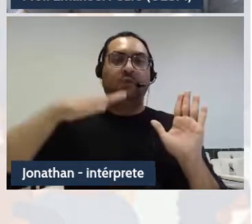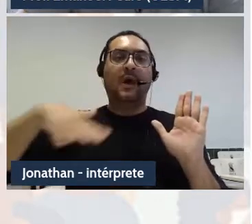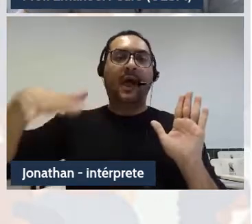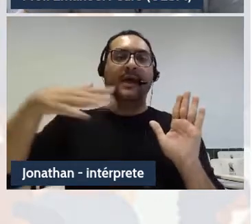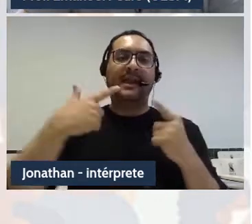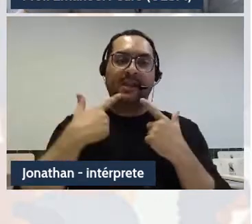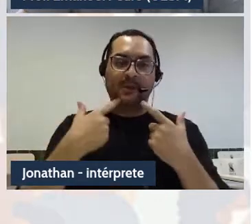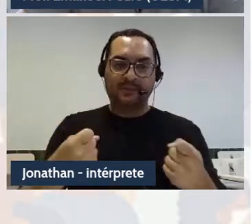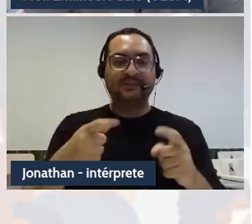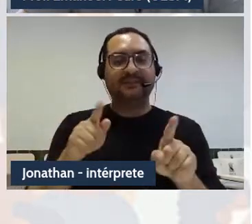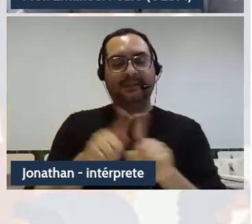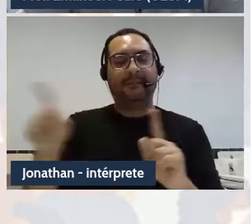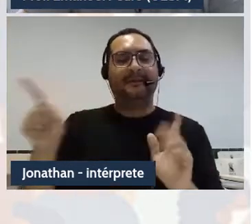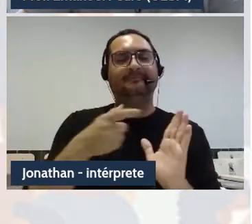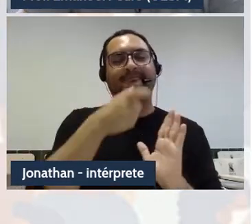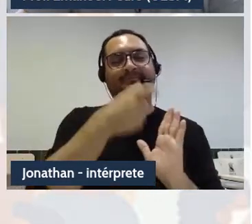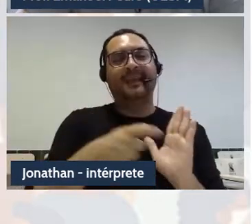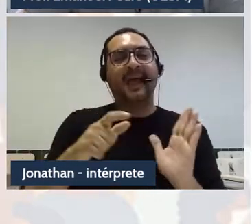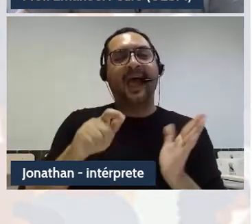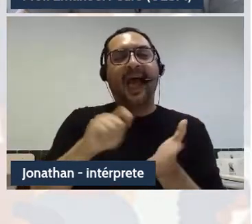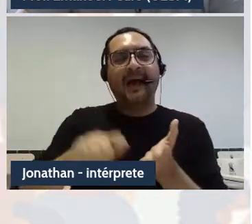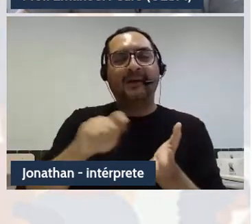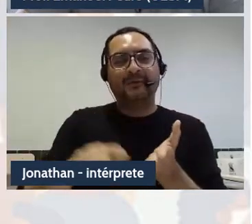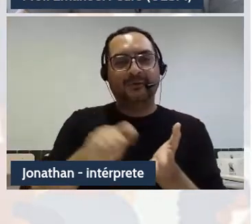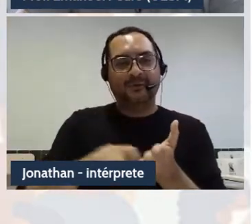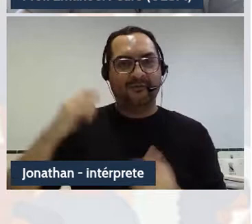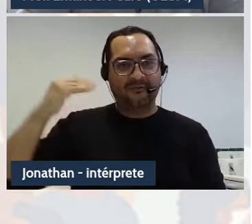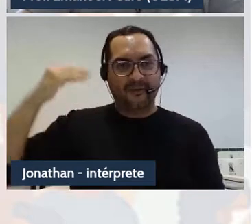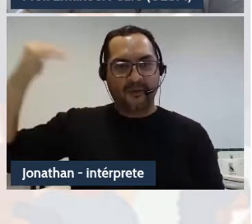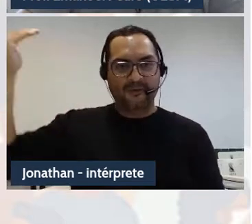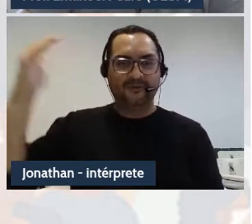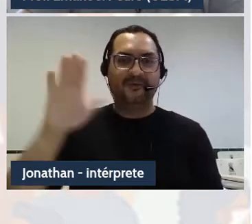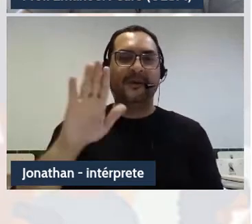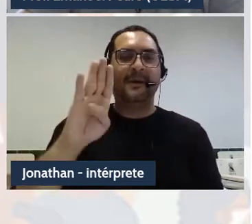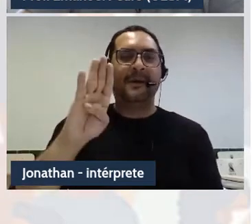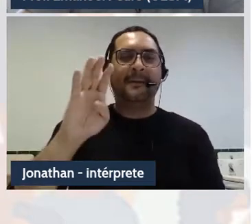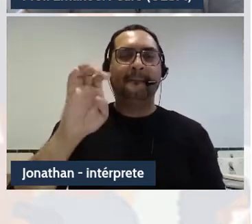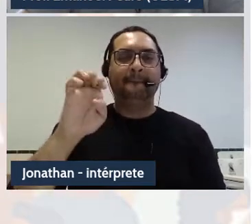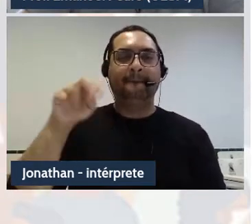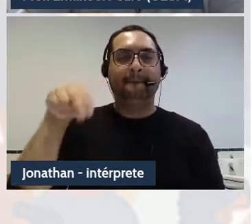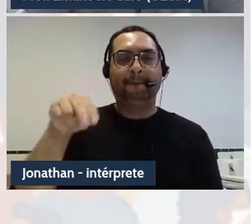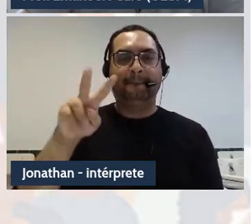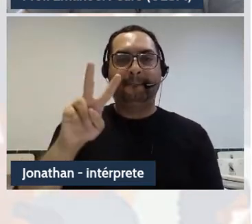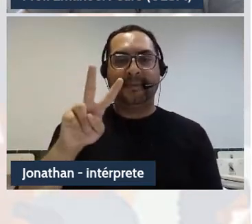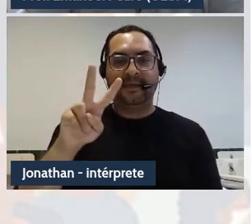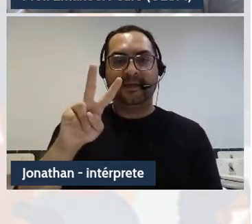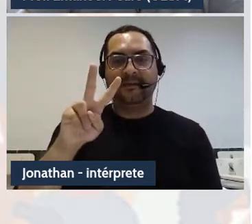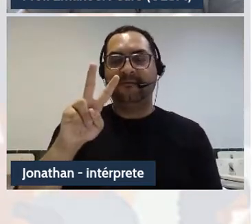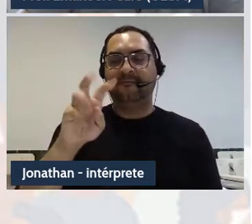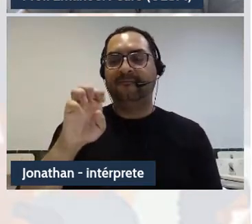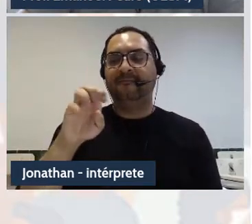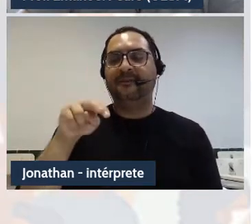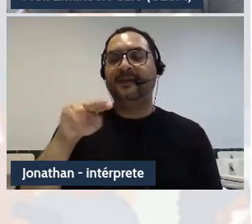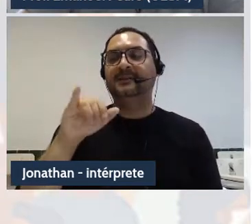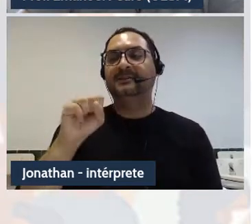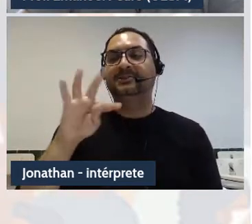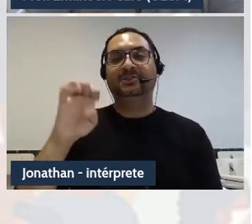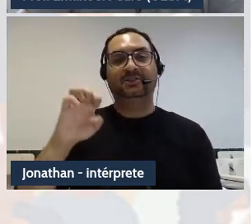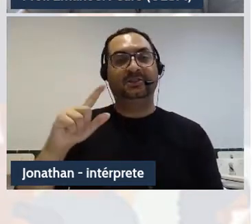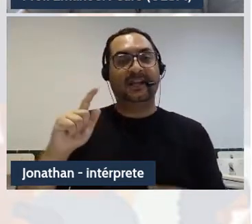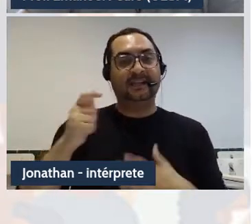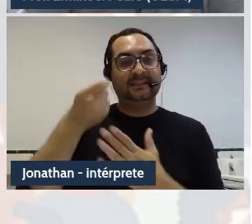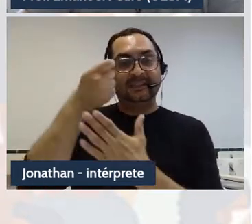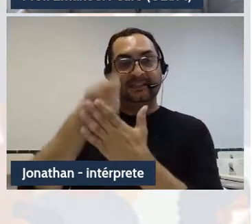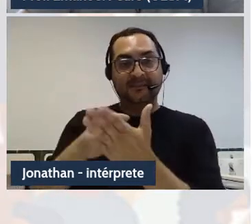de um autor famoso, que é de um Amílio Bevaniste, um texto que faz 70 anos, nesse ano de 2022.